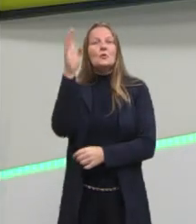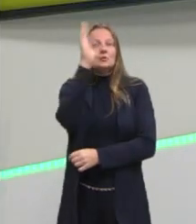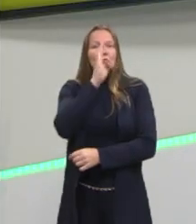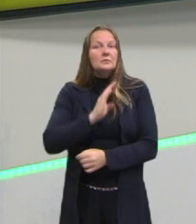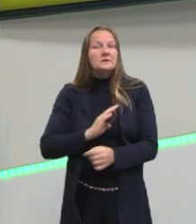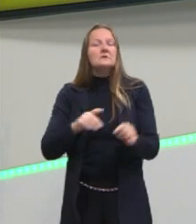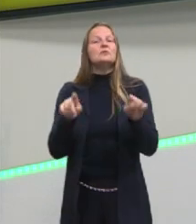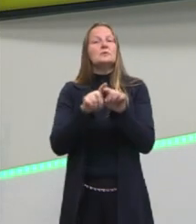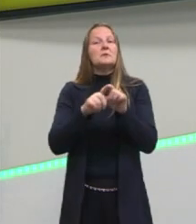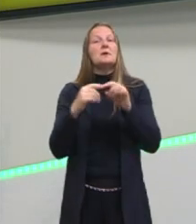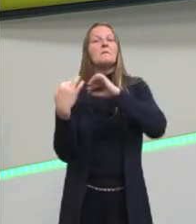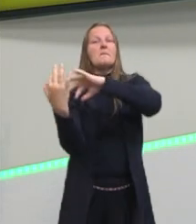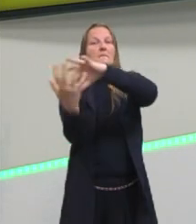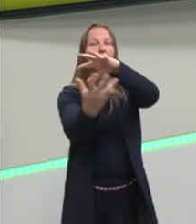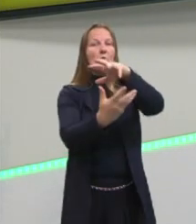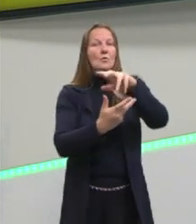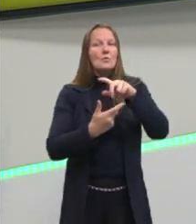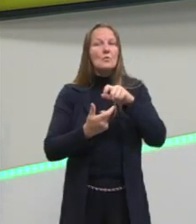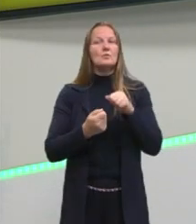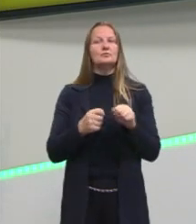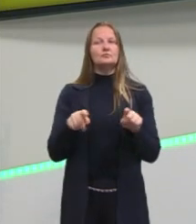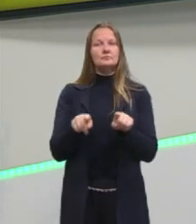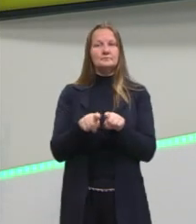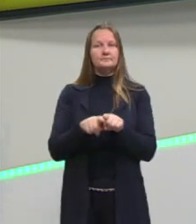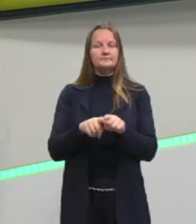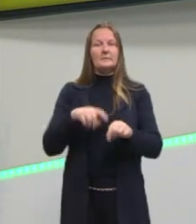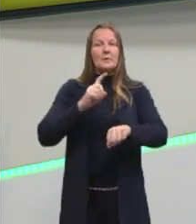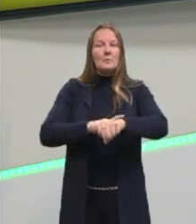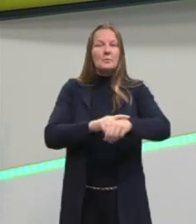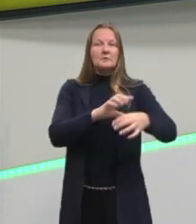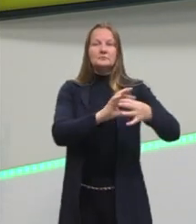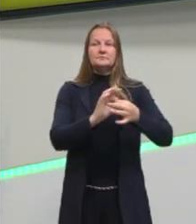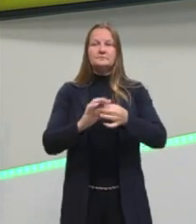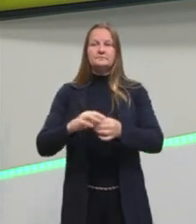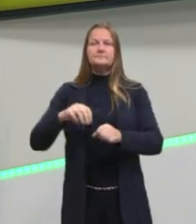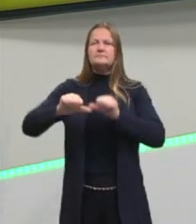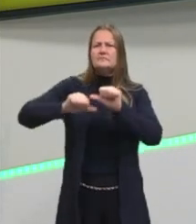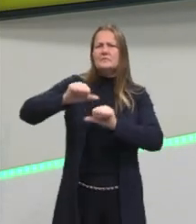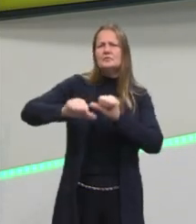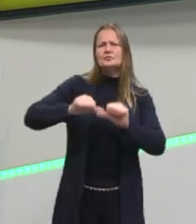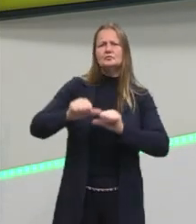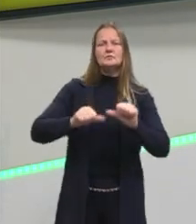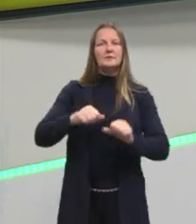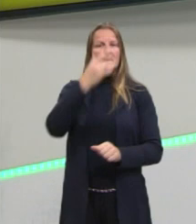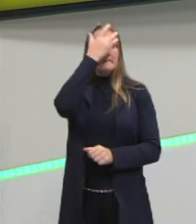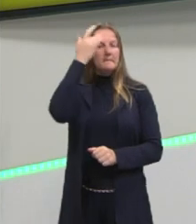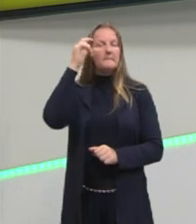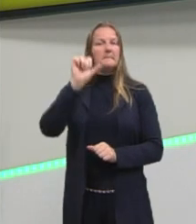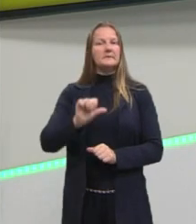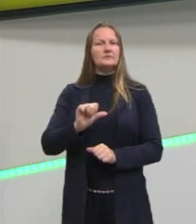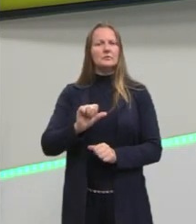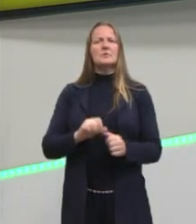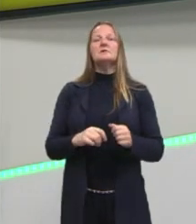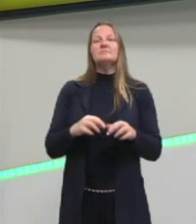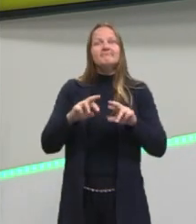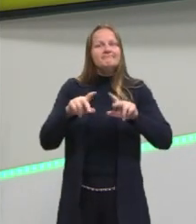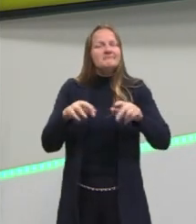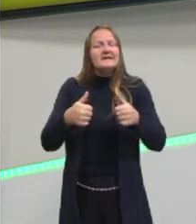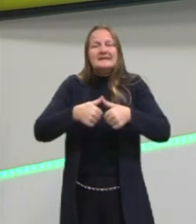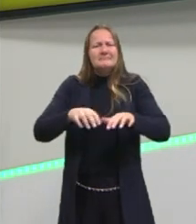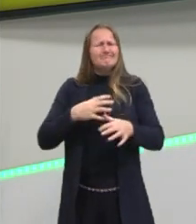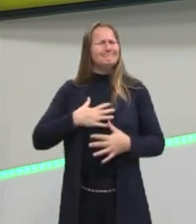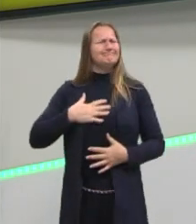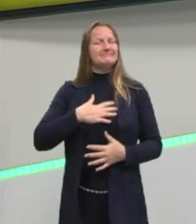se a gente pensar em contexto mundial. Então, é um momento de mudança. É um momento em qual as pessoas, elas não estão mais